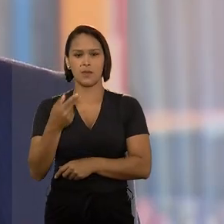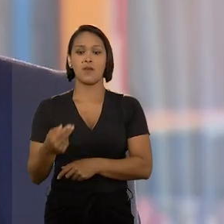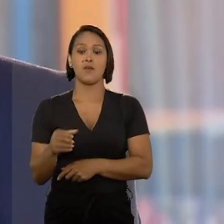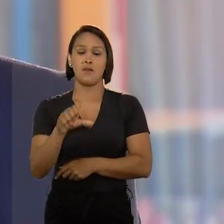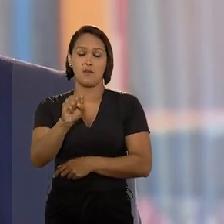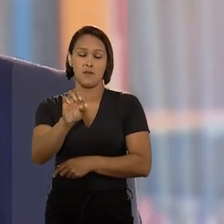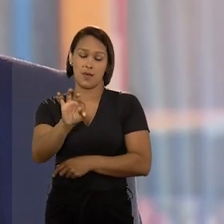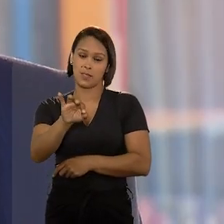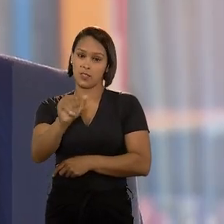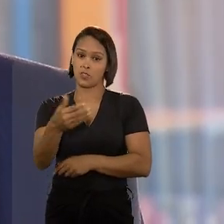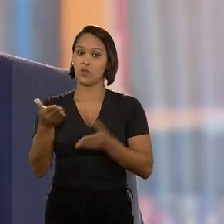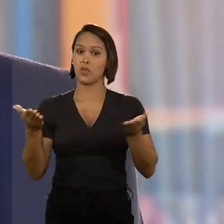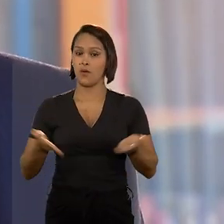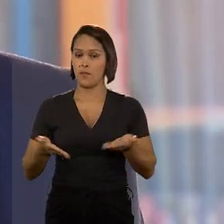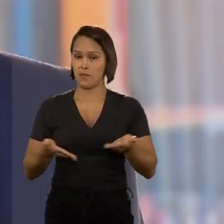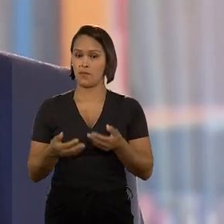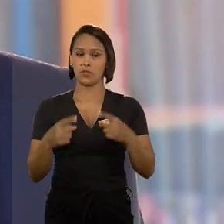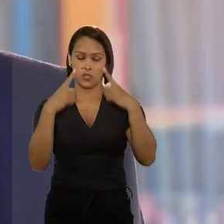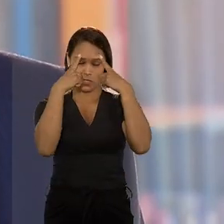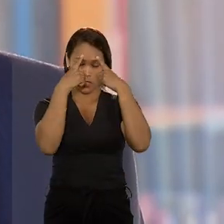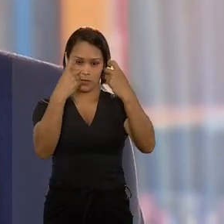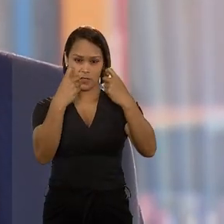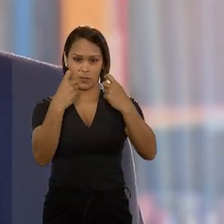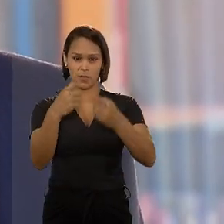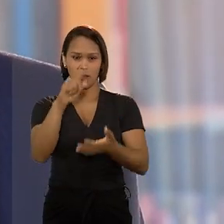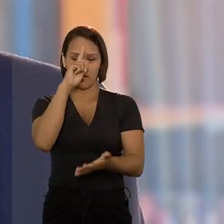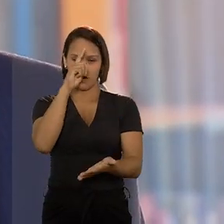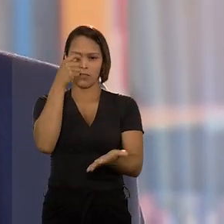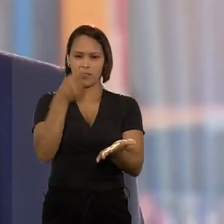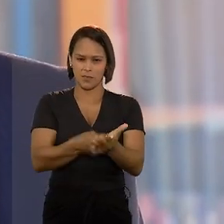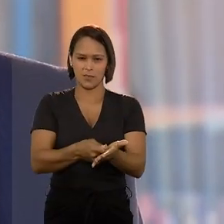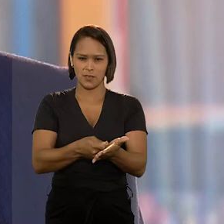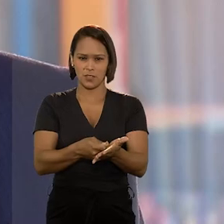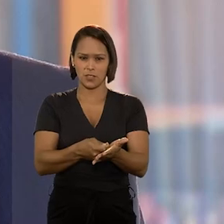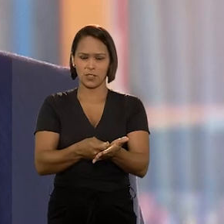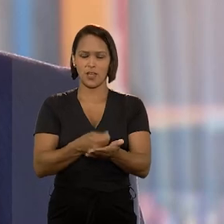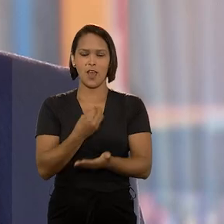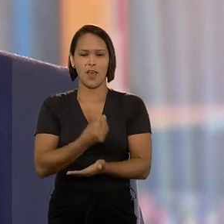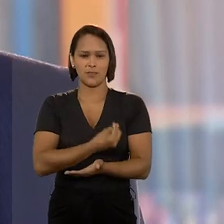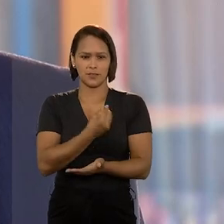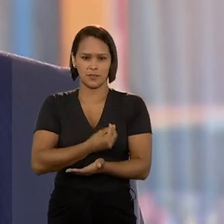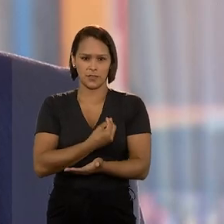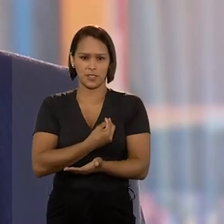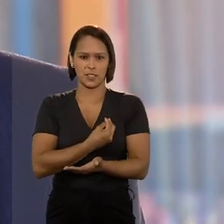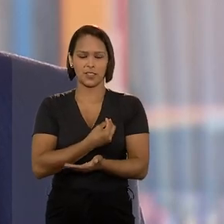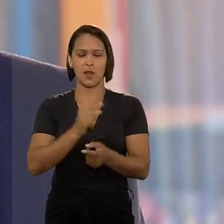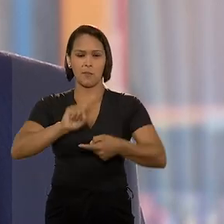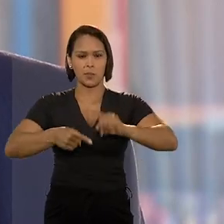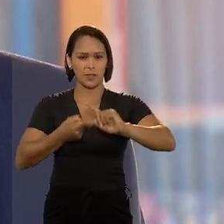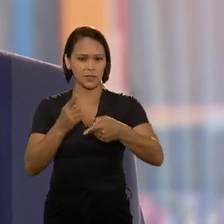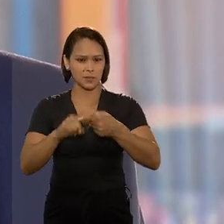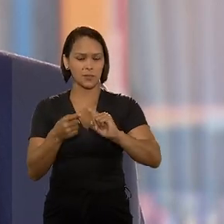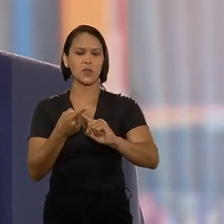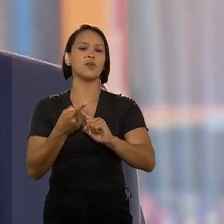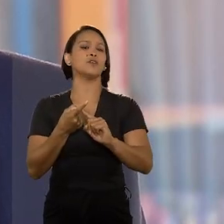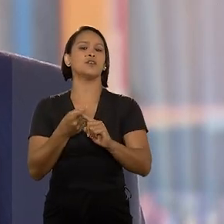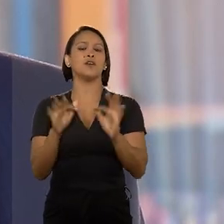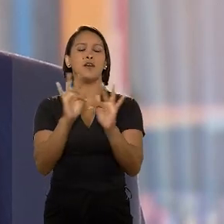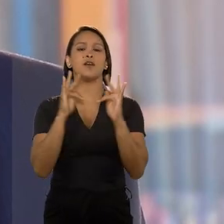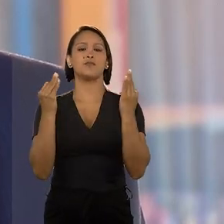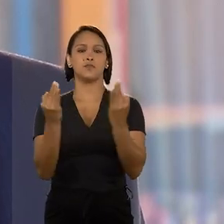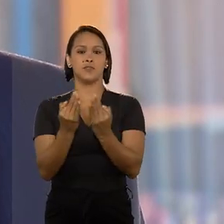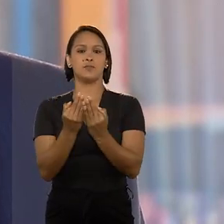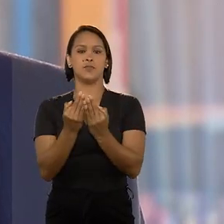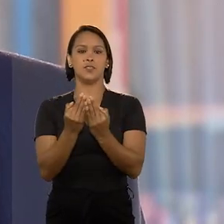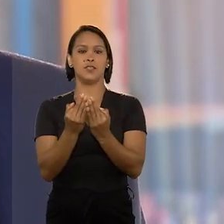STJ, hoje, é o tribunal que decide com relação à vida, o patrimônio,